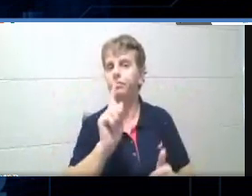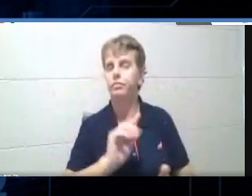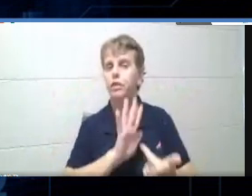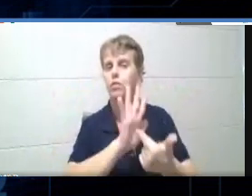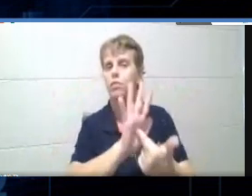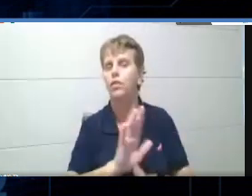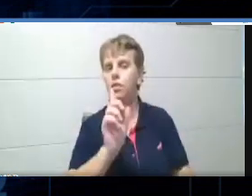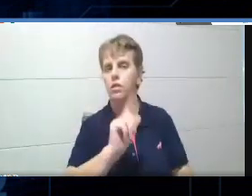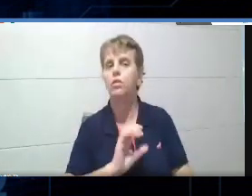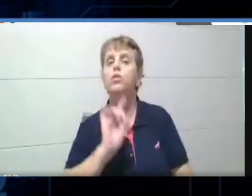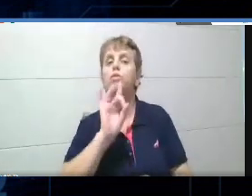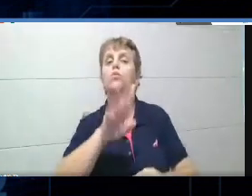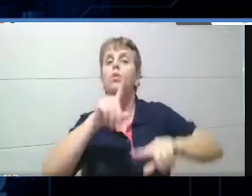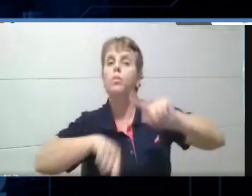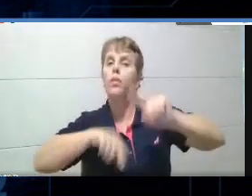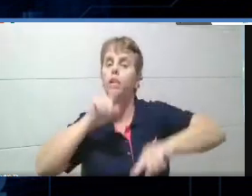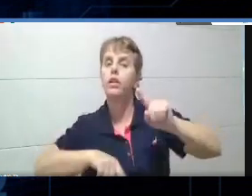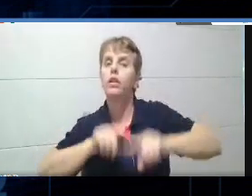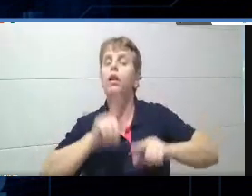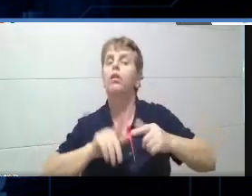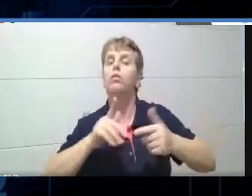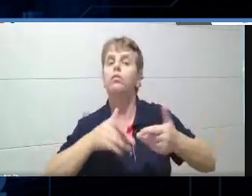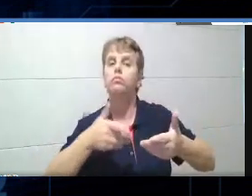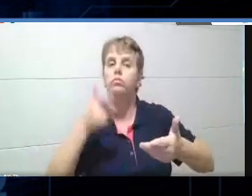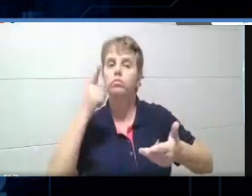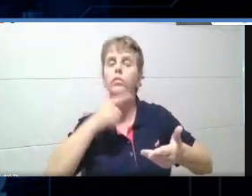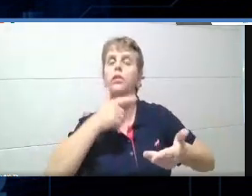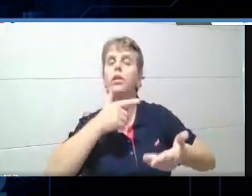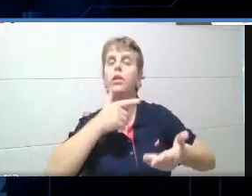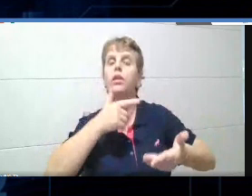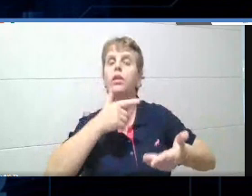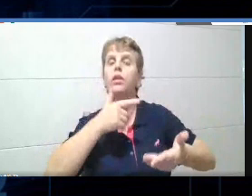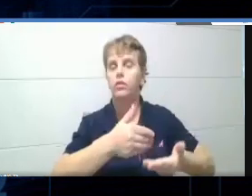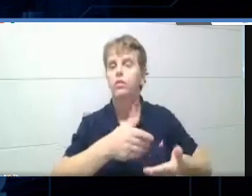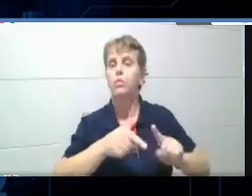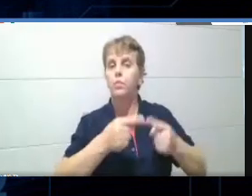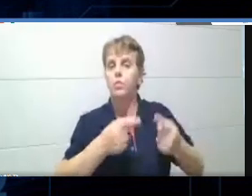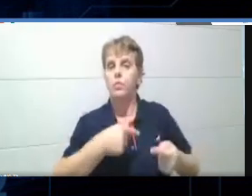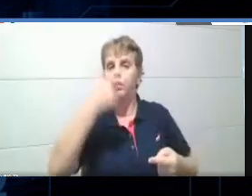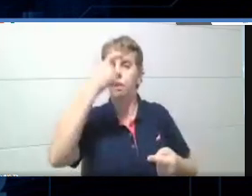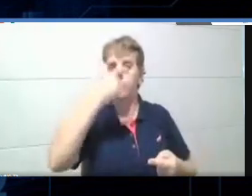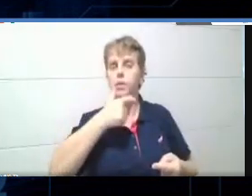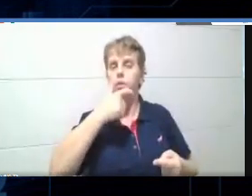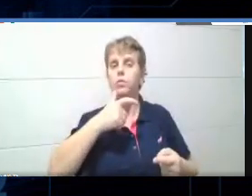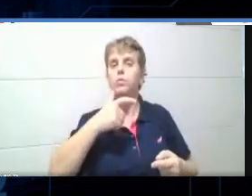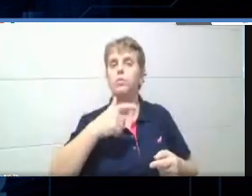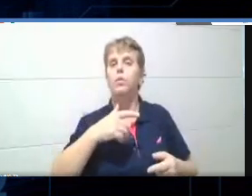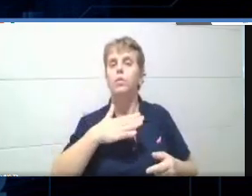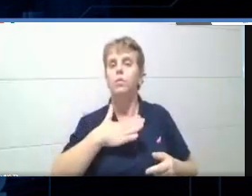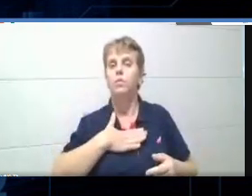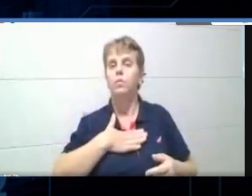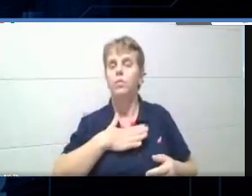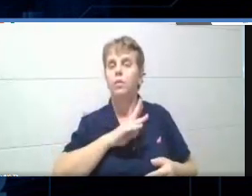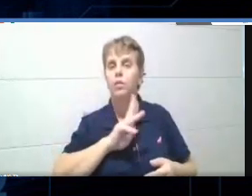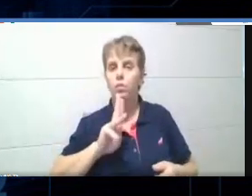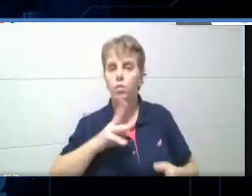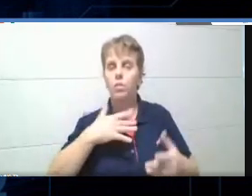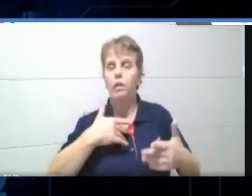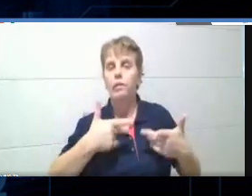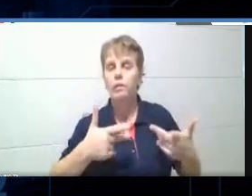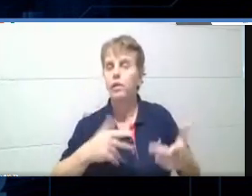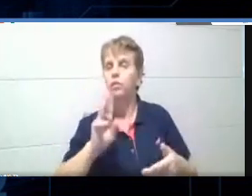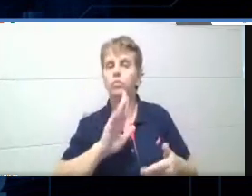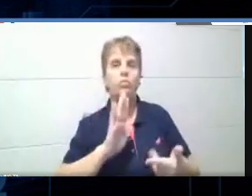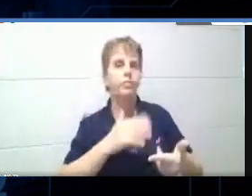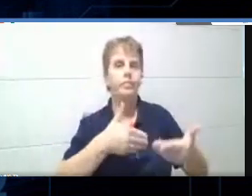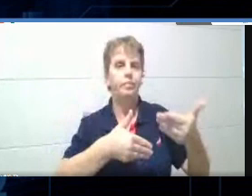Somente o material que você criou, tá? O quiz que vai ser compartilhado e é esse material que os professores vão ter acesso e vão poder compartilhar e fazer